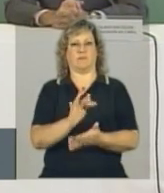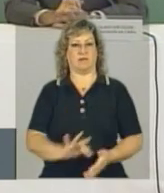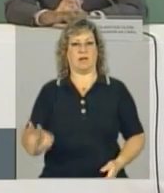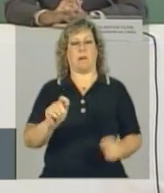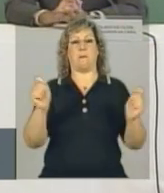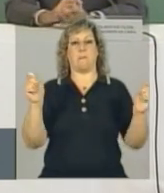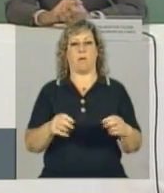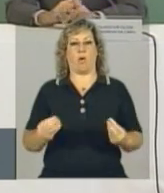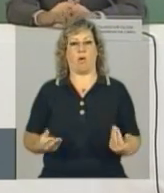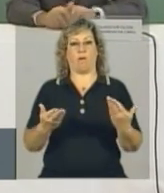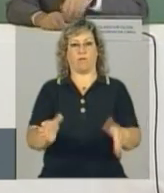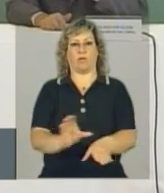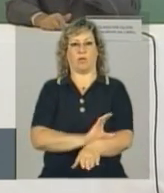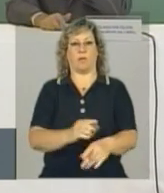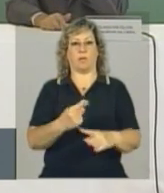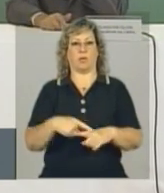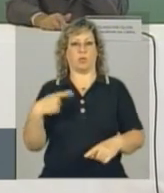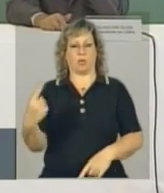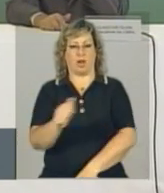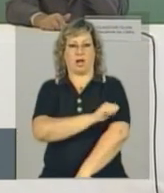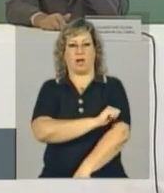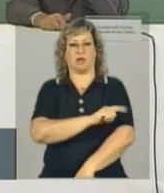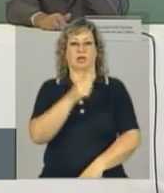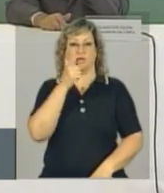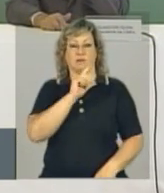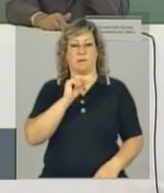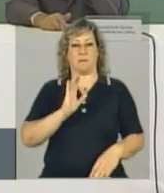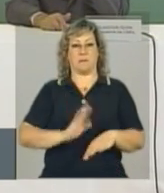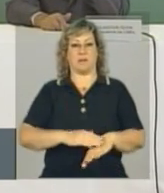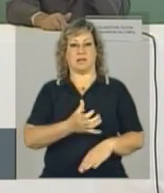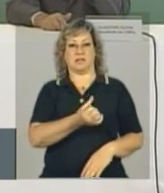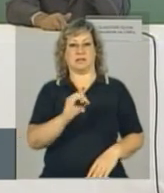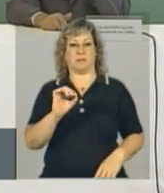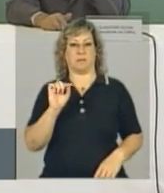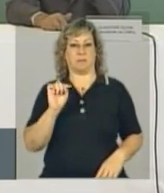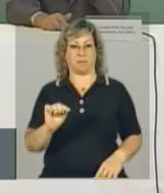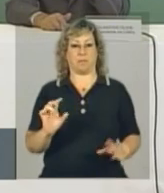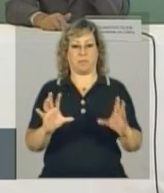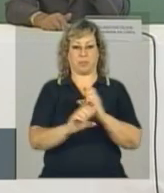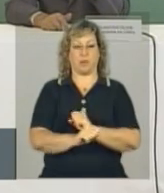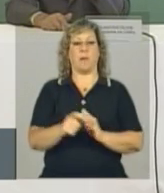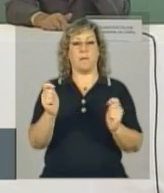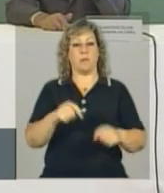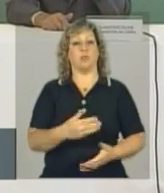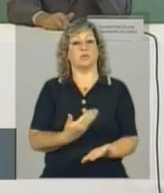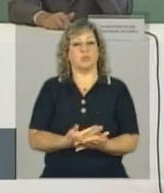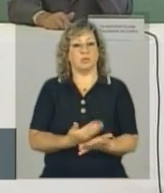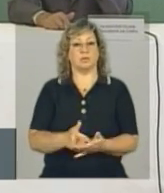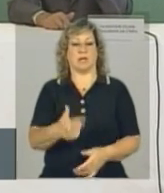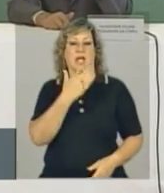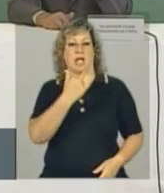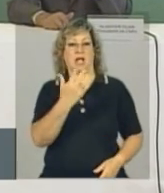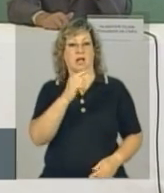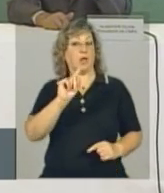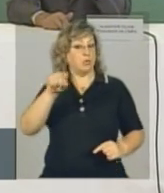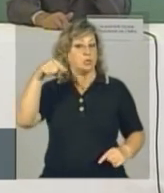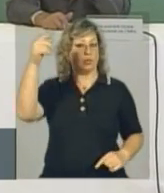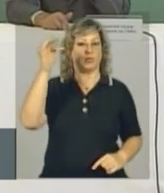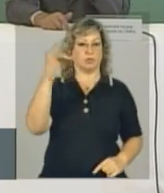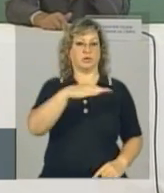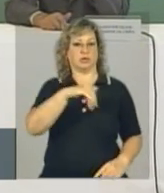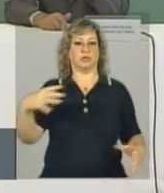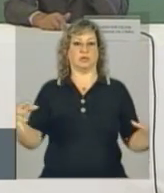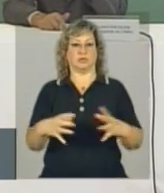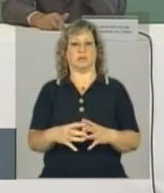Por quê? Porque os alunos que tiveram mais de 600 pontos, que são elegíveis, já podem ir estudando a língua para as próximas chamadas. Então, é um